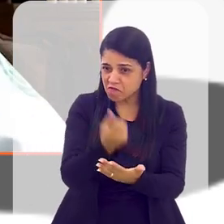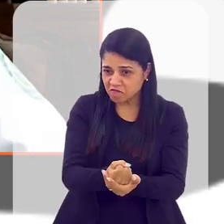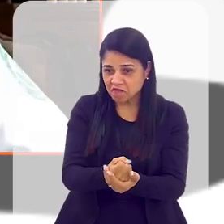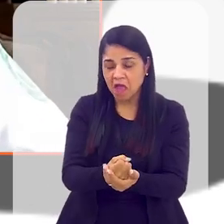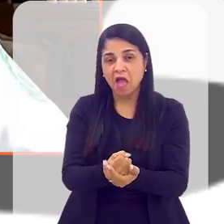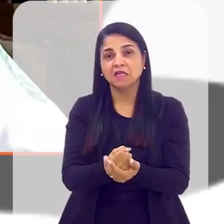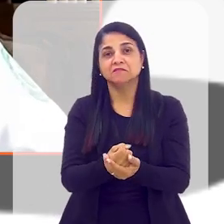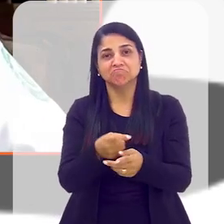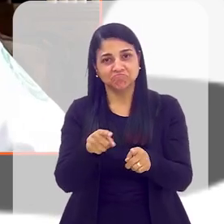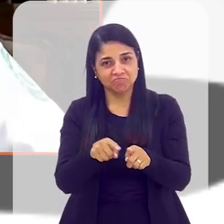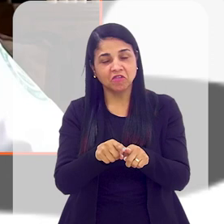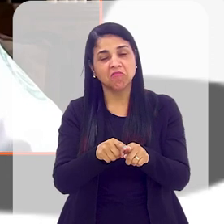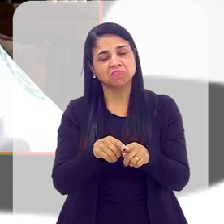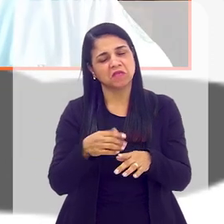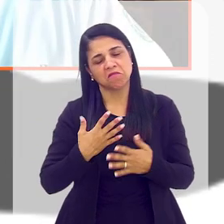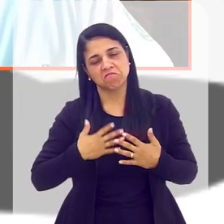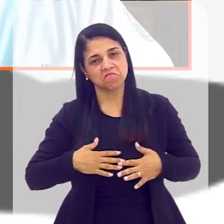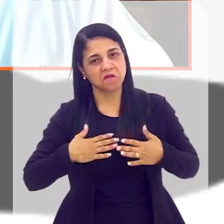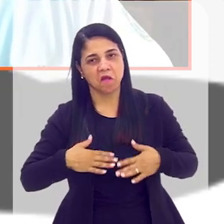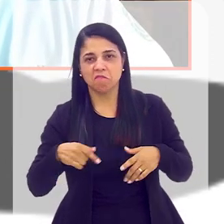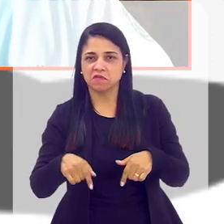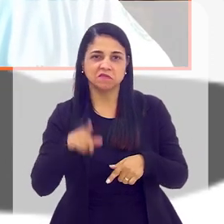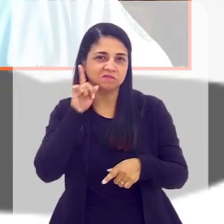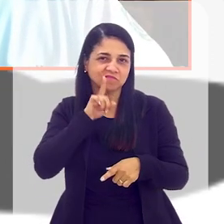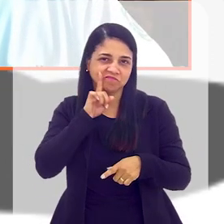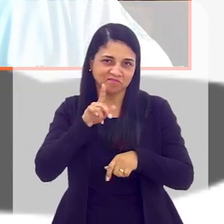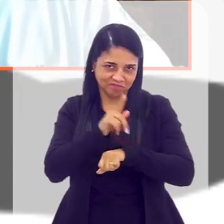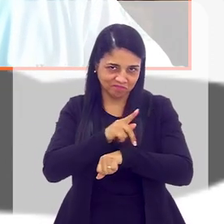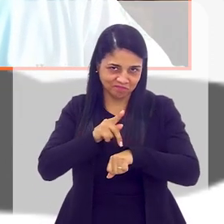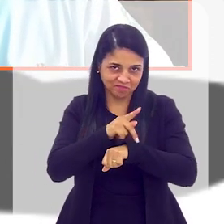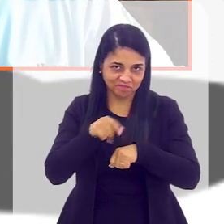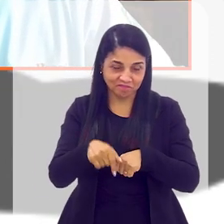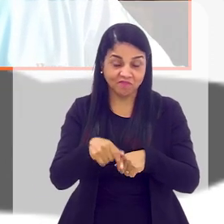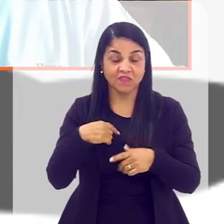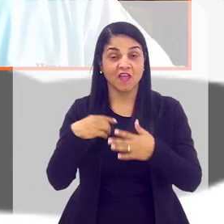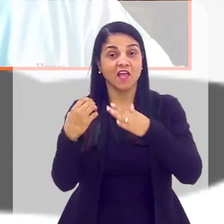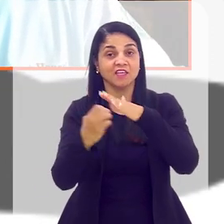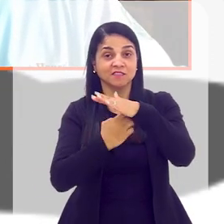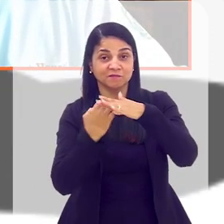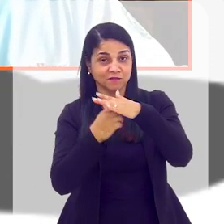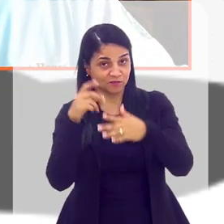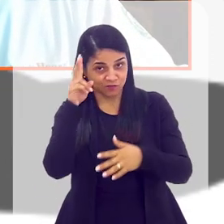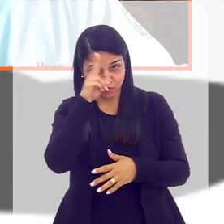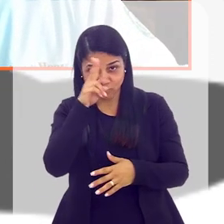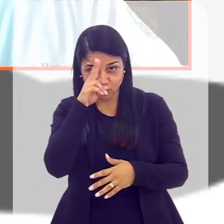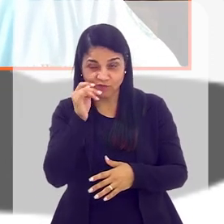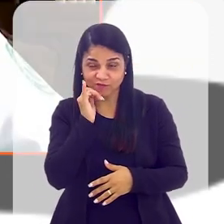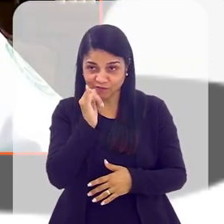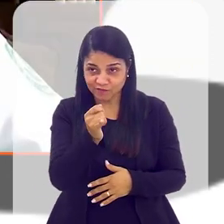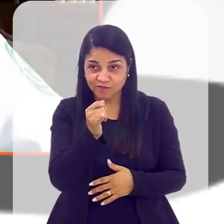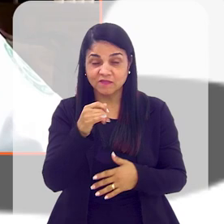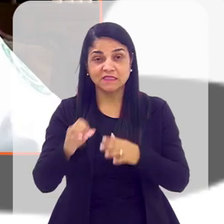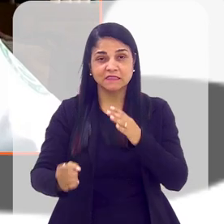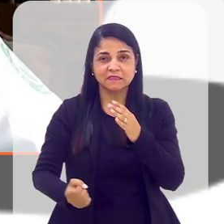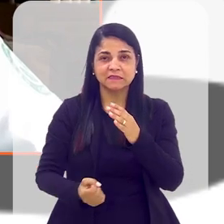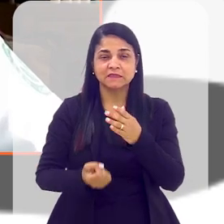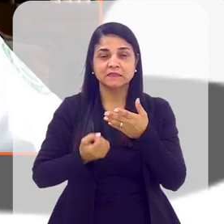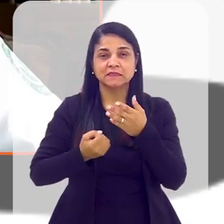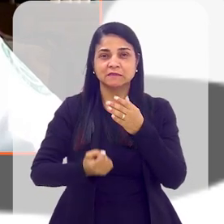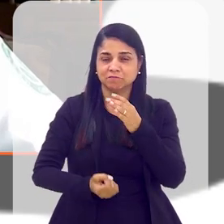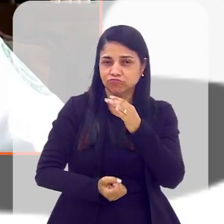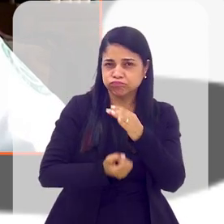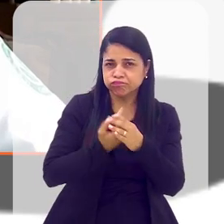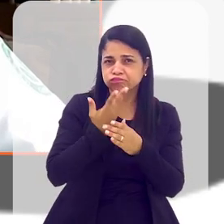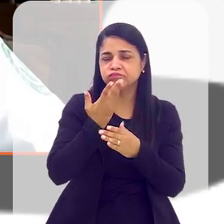update count, está tranquilo para o resto dos Estados Unidos. Mas a história da empresa é a seguinte. A empresa nasceu